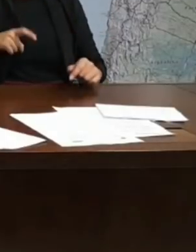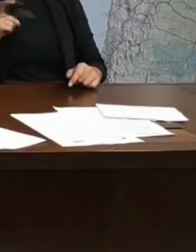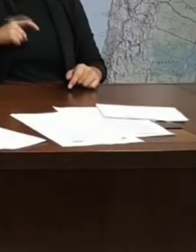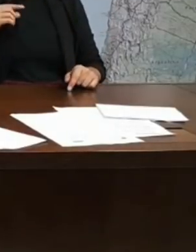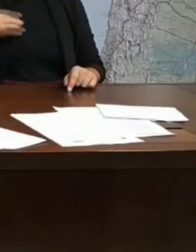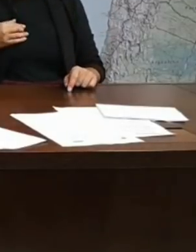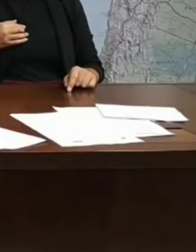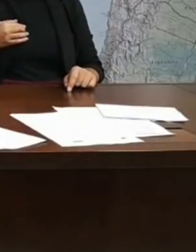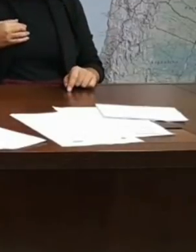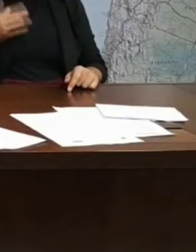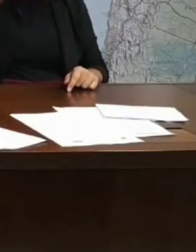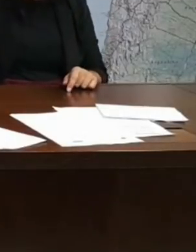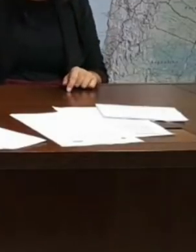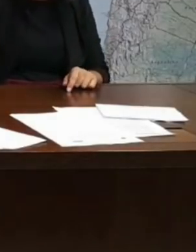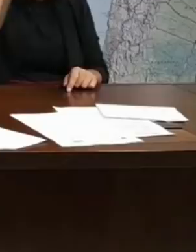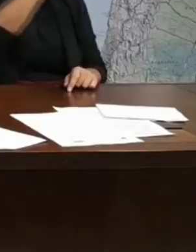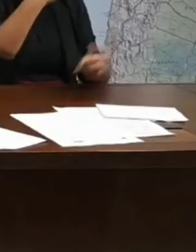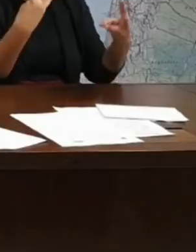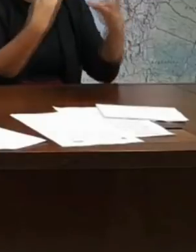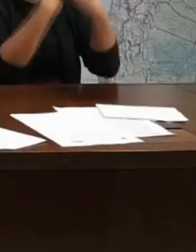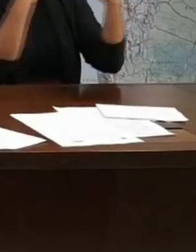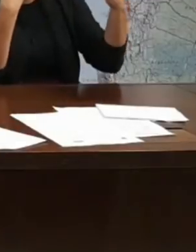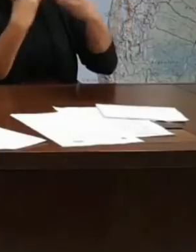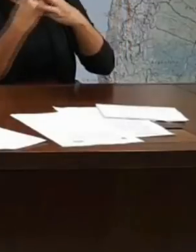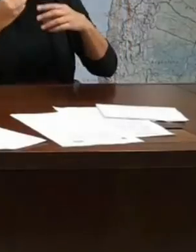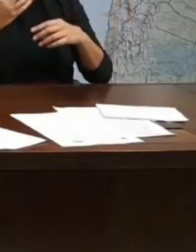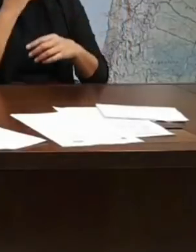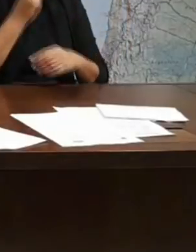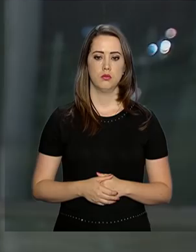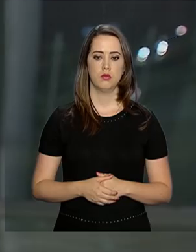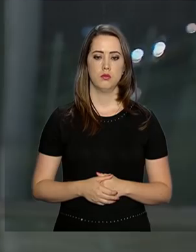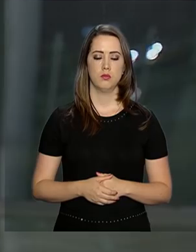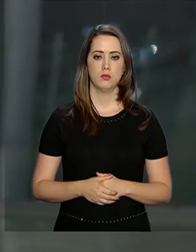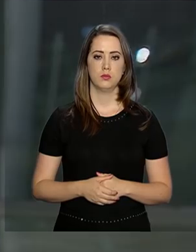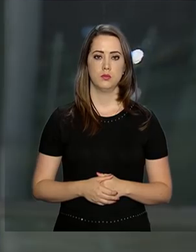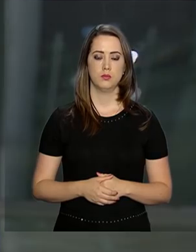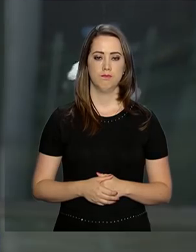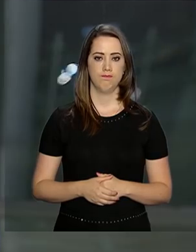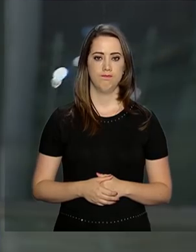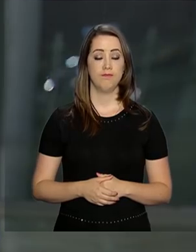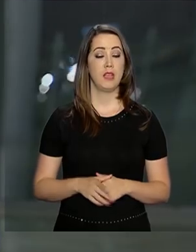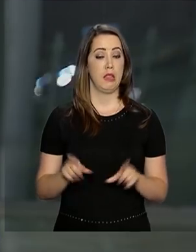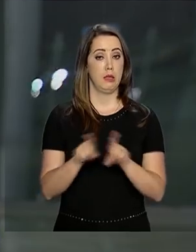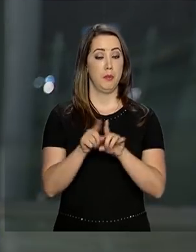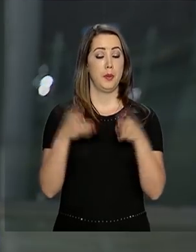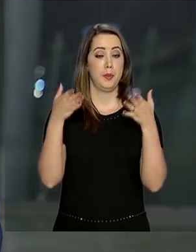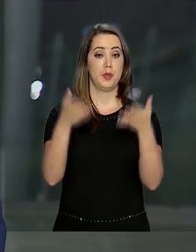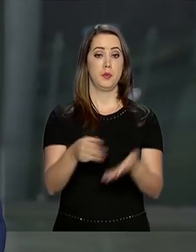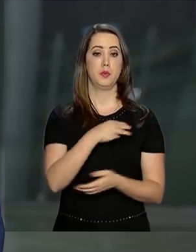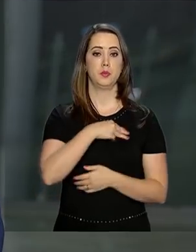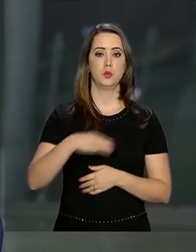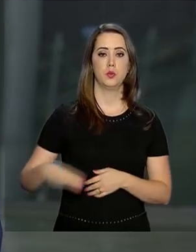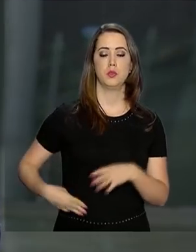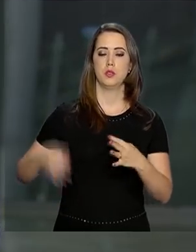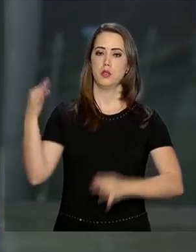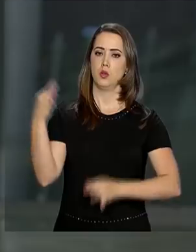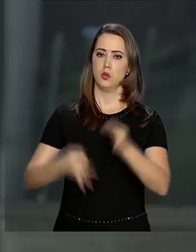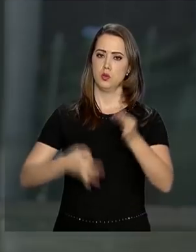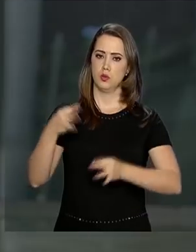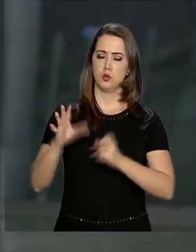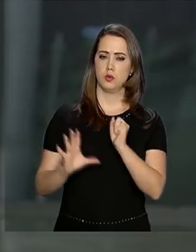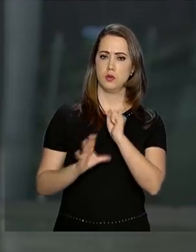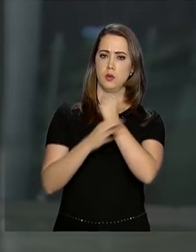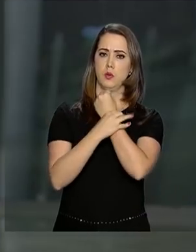significava um afastamento da comunidade árabe. Negativo. Quem também participou foi o ministro da Justiça e